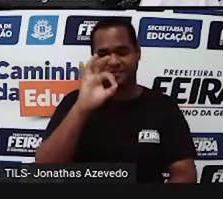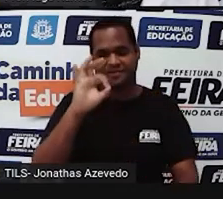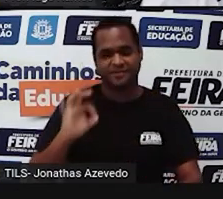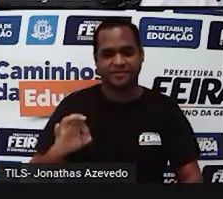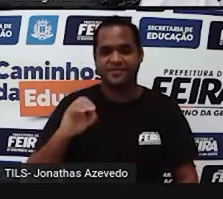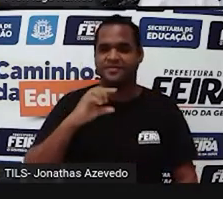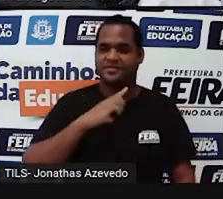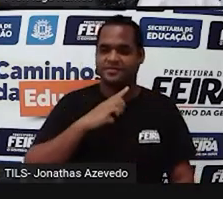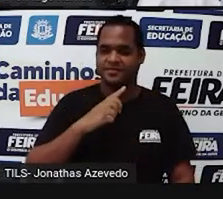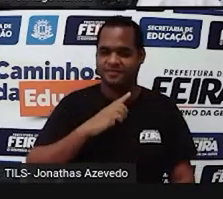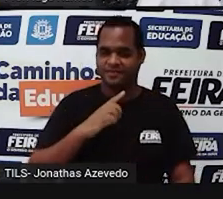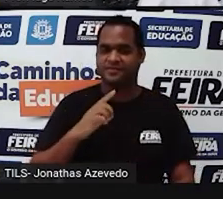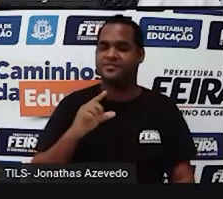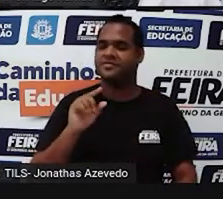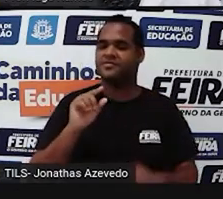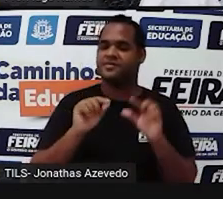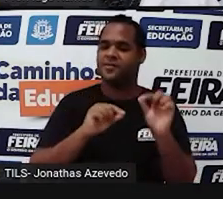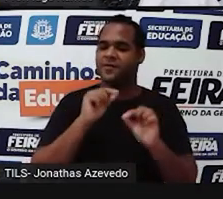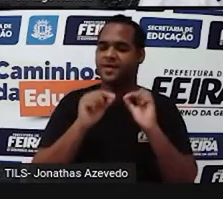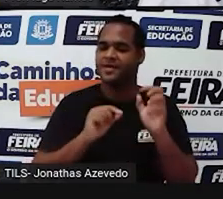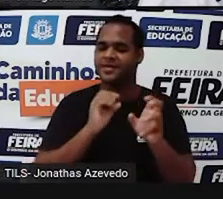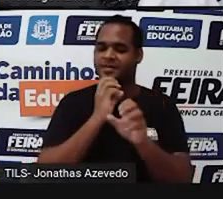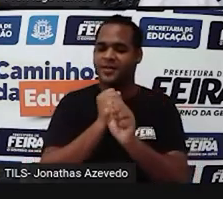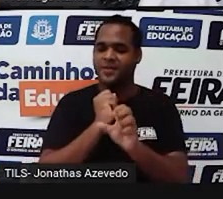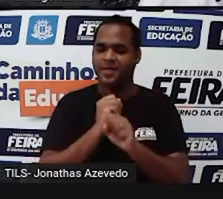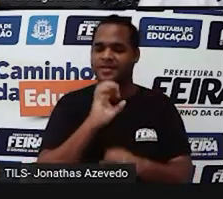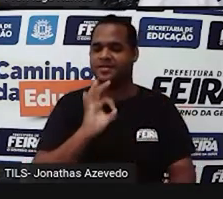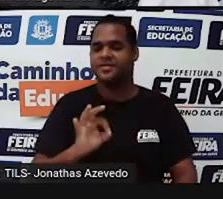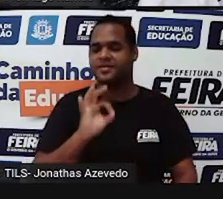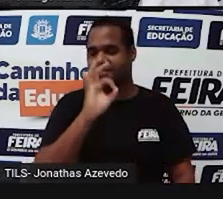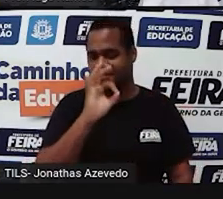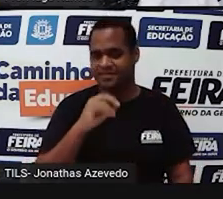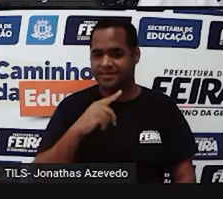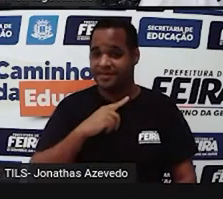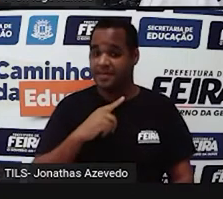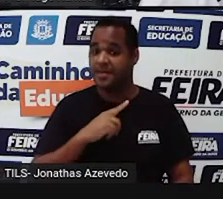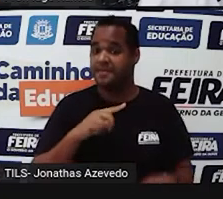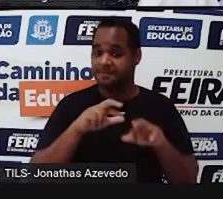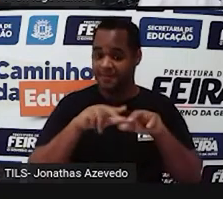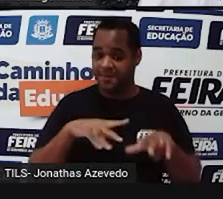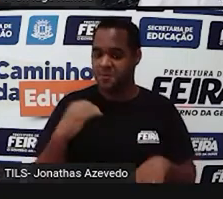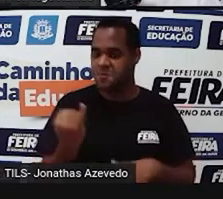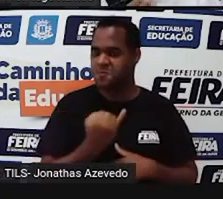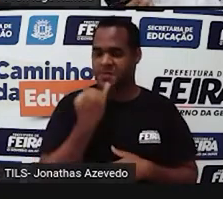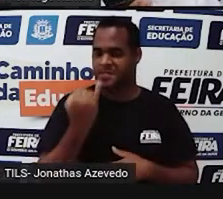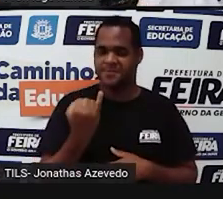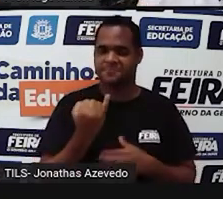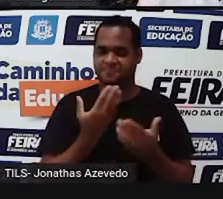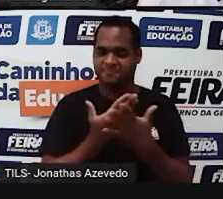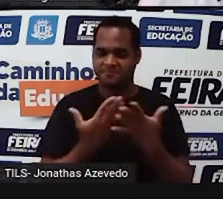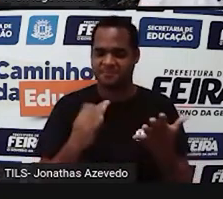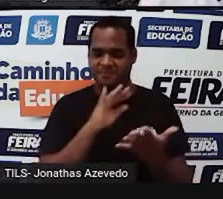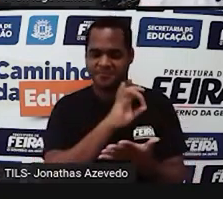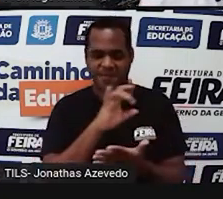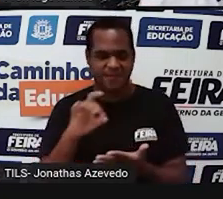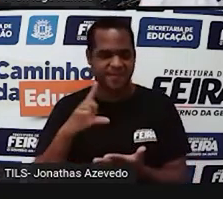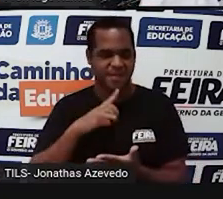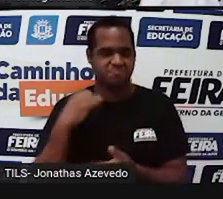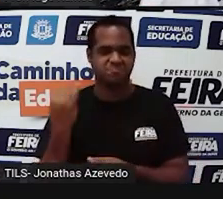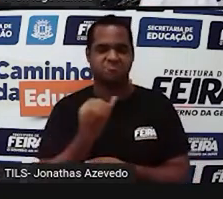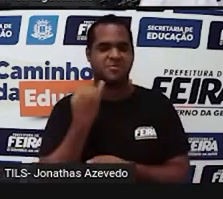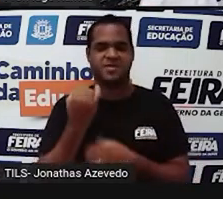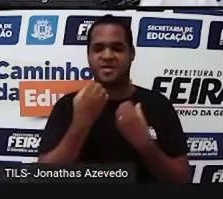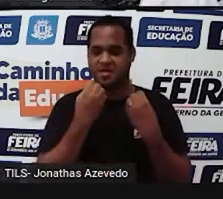Pois é, né? Esse cálculo de porcentagem que é uma coisa muito, muito importante para mim, muito importante para você,